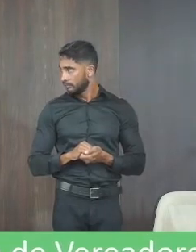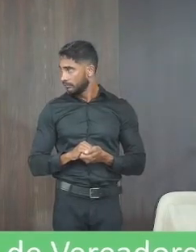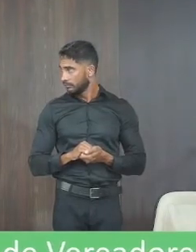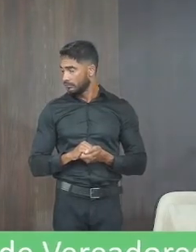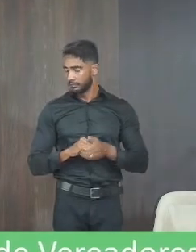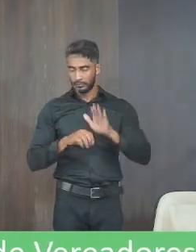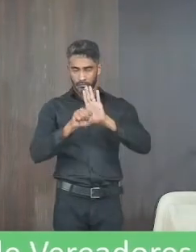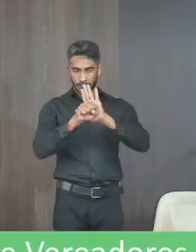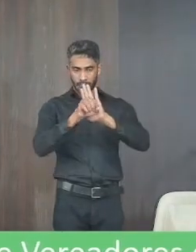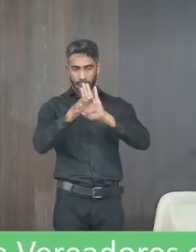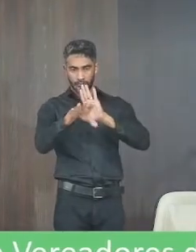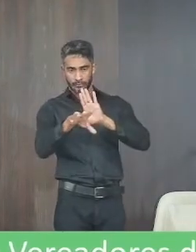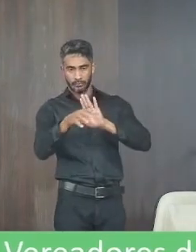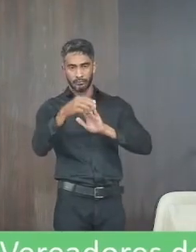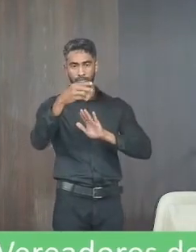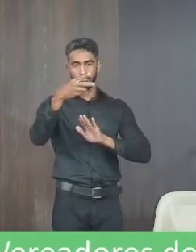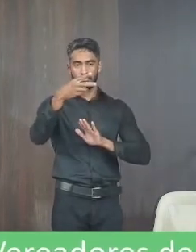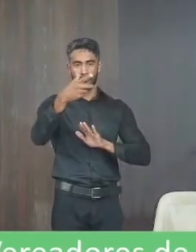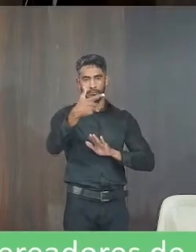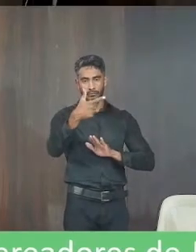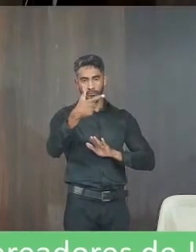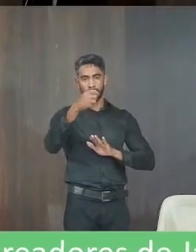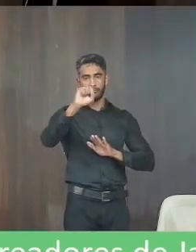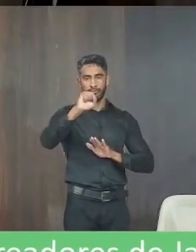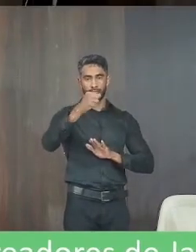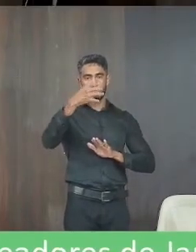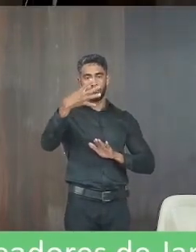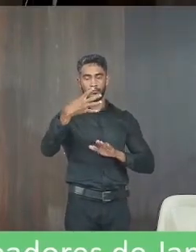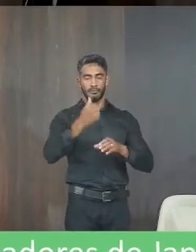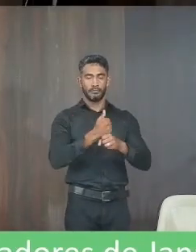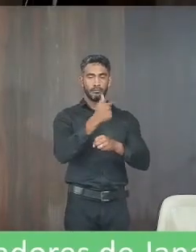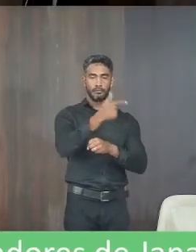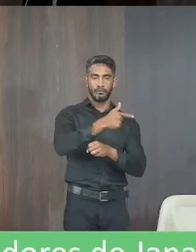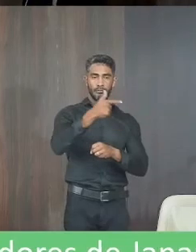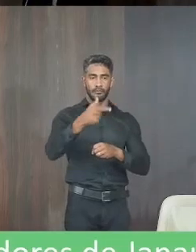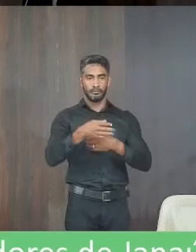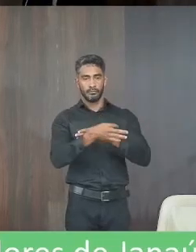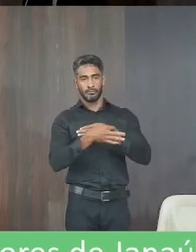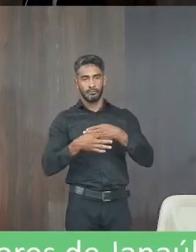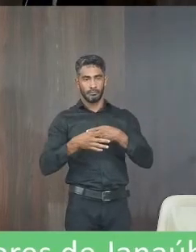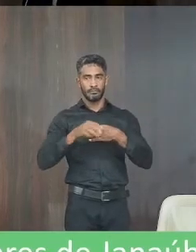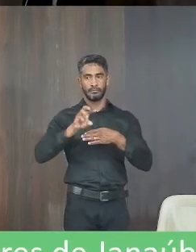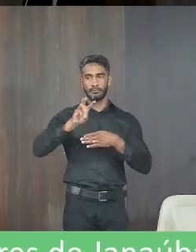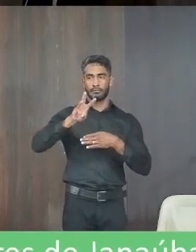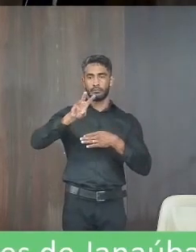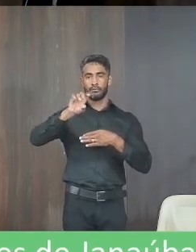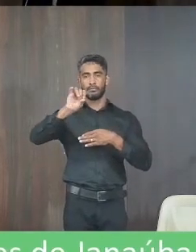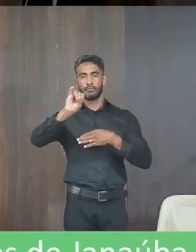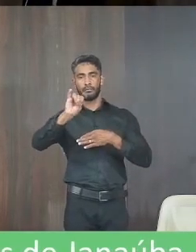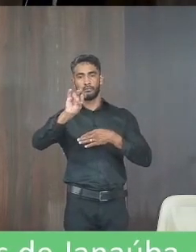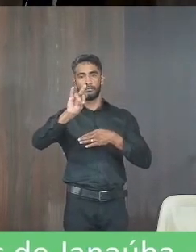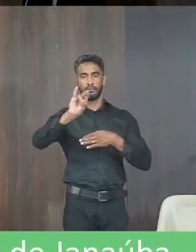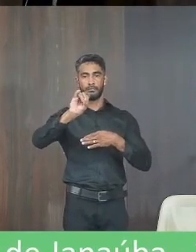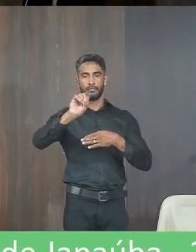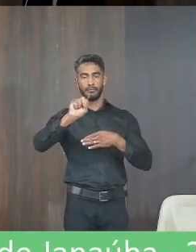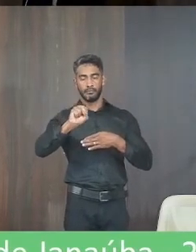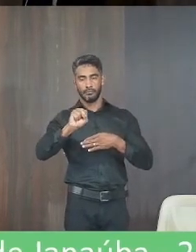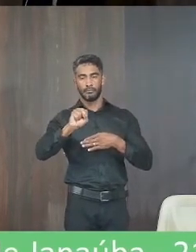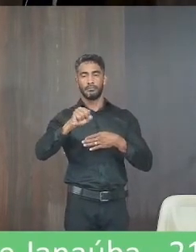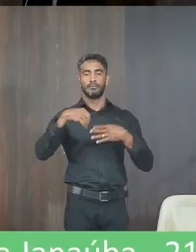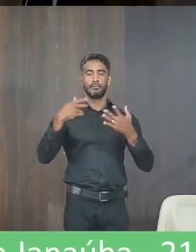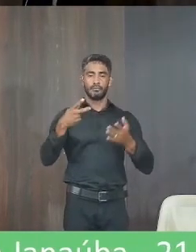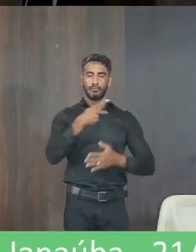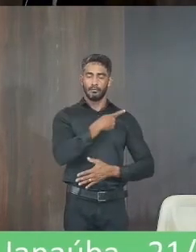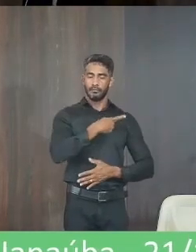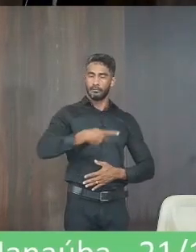indicação necessidade 284 2022 autoria o vereador o Iris Carlos Lopes excelentíssimo